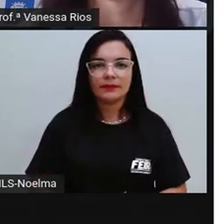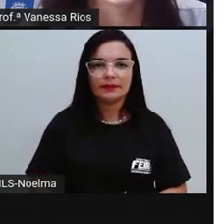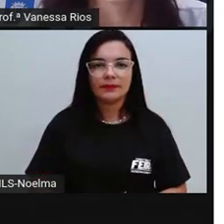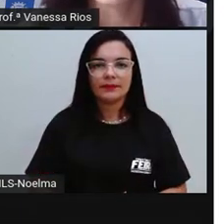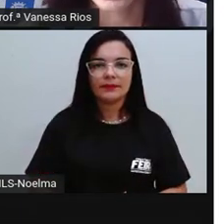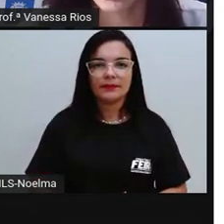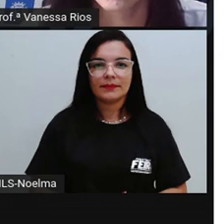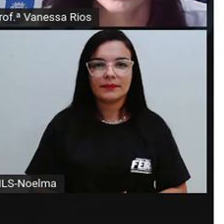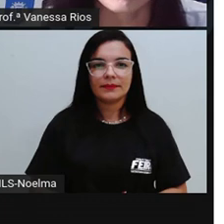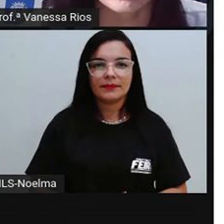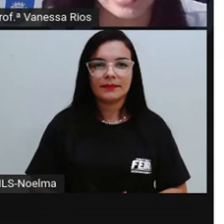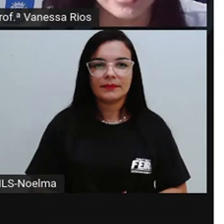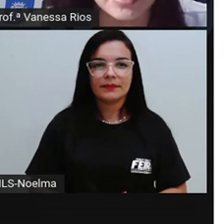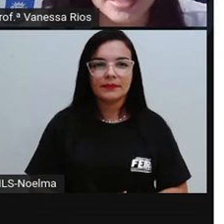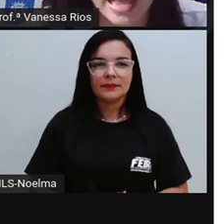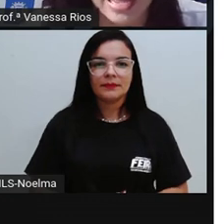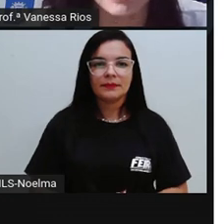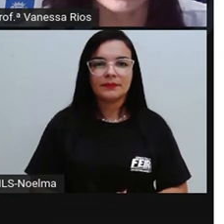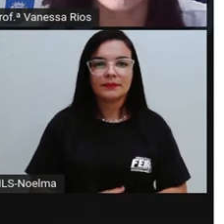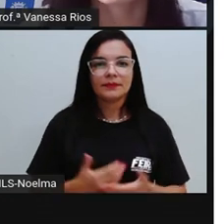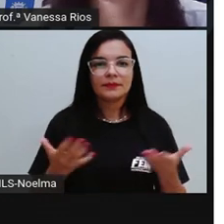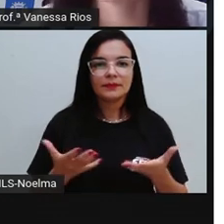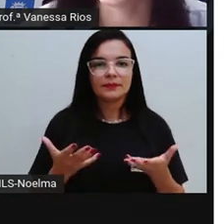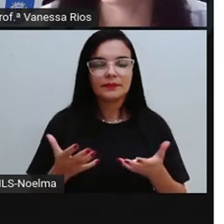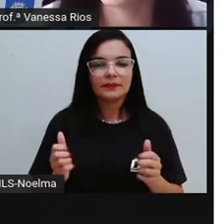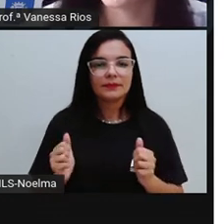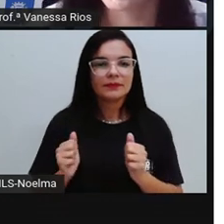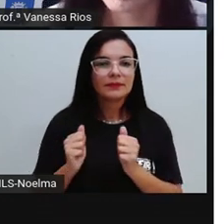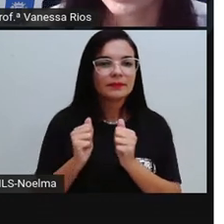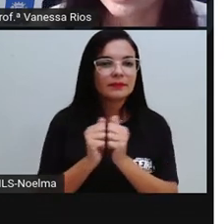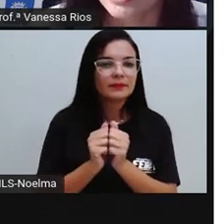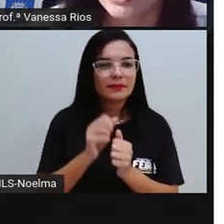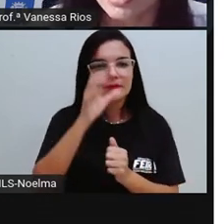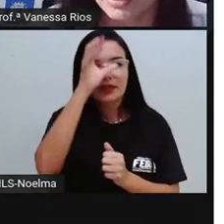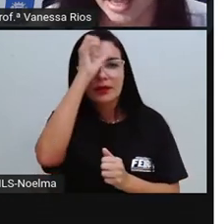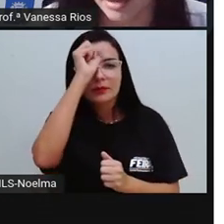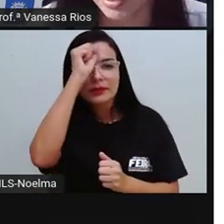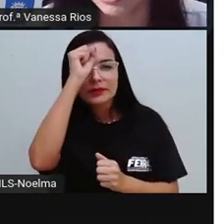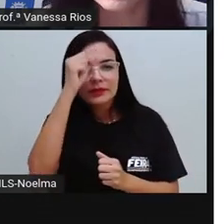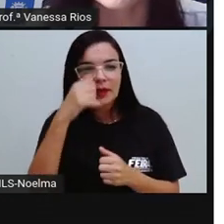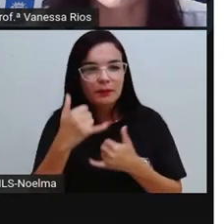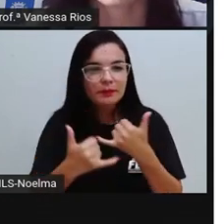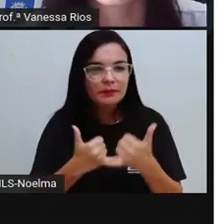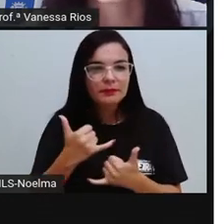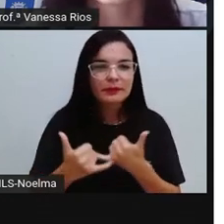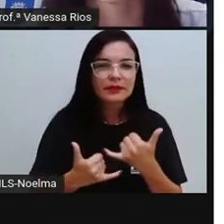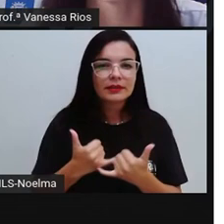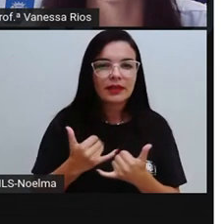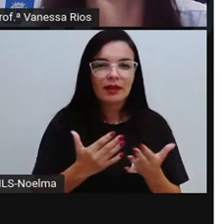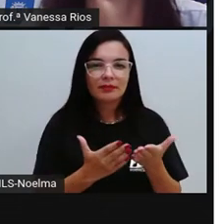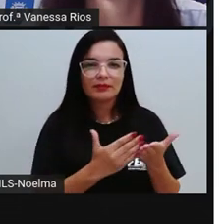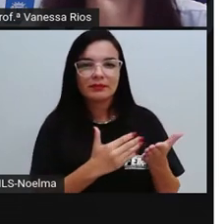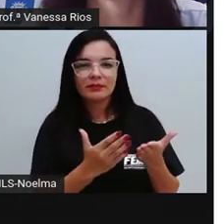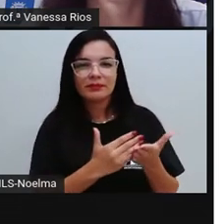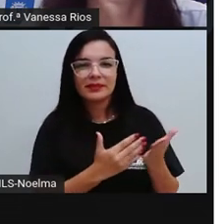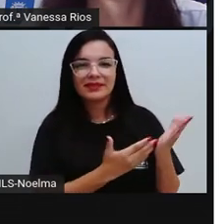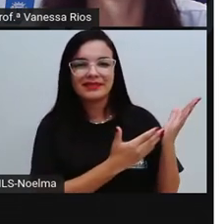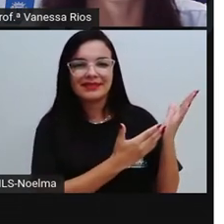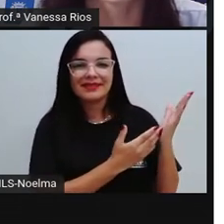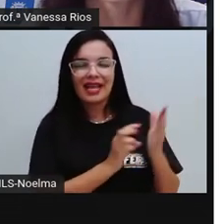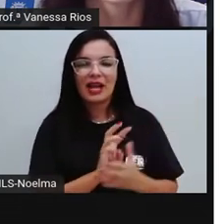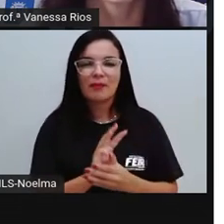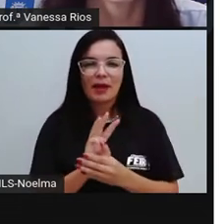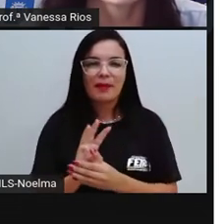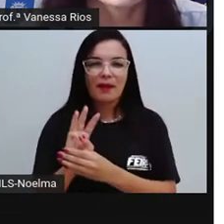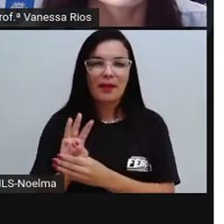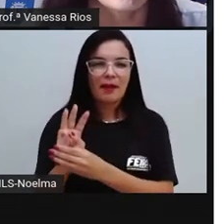E aí, para complementar a nossa aula, vamos aprender brincando. Está lembrando dessa página aí, do World